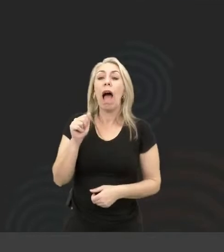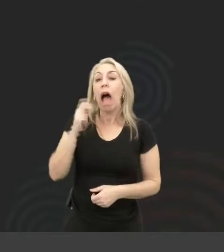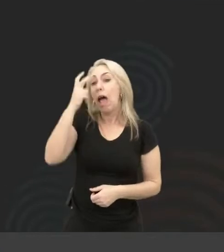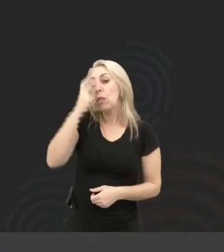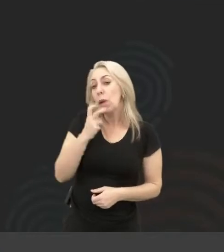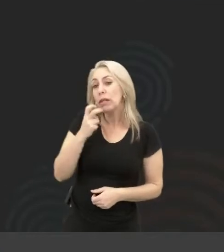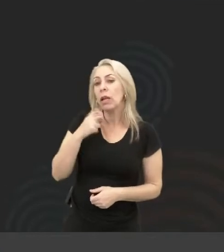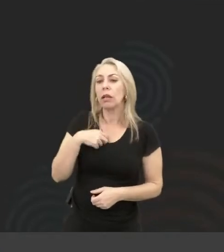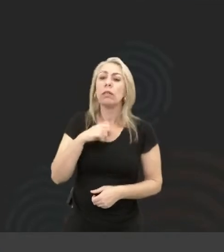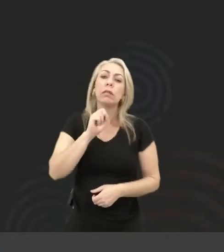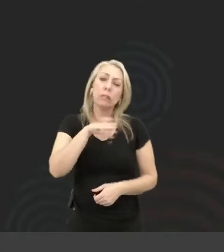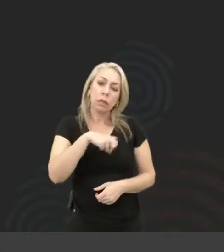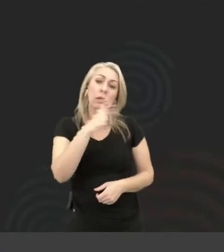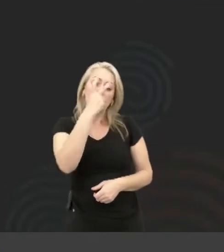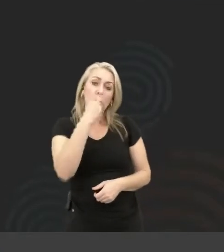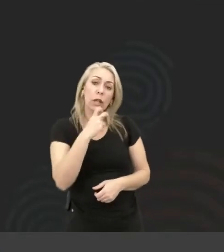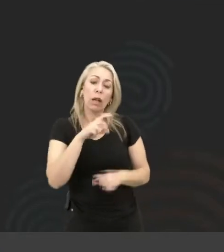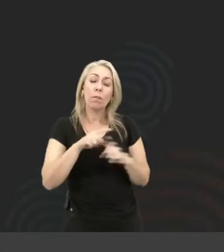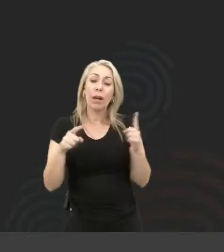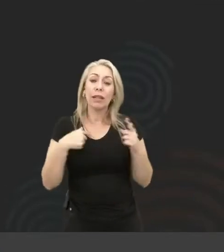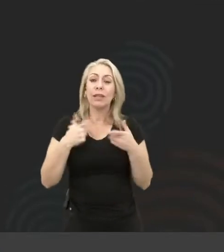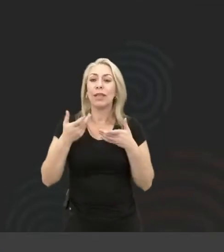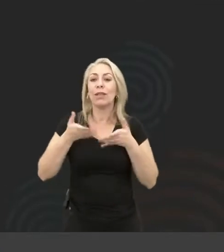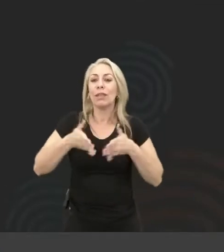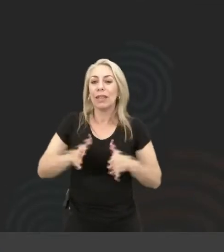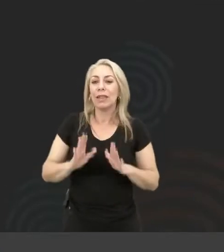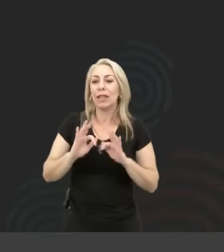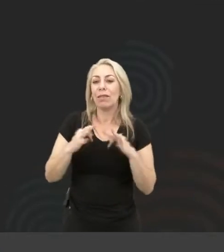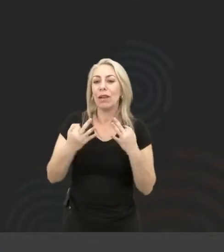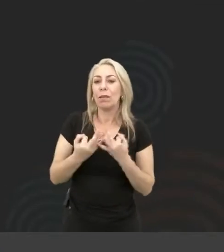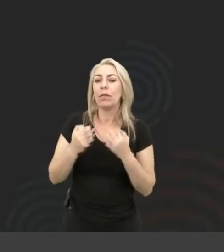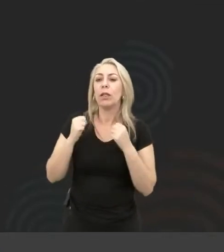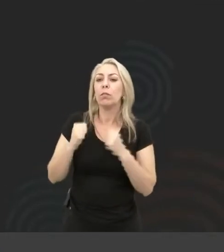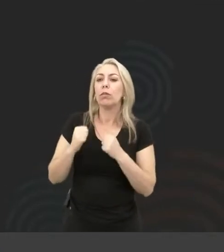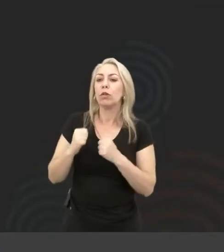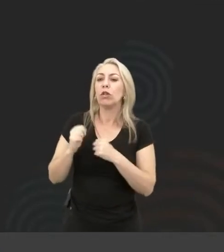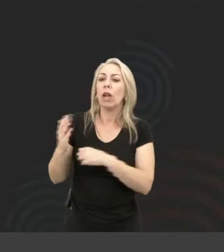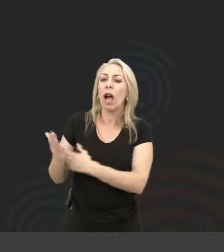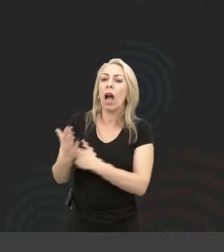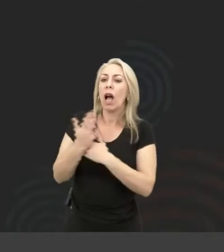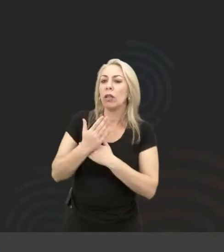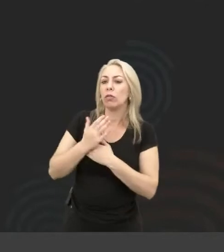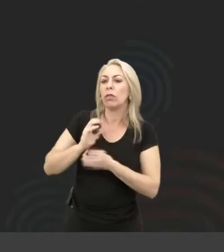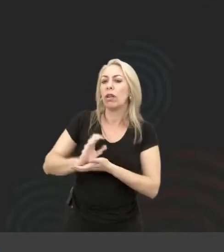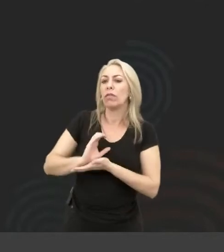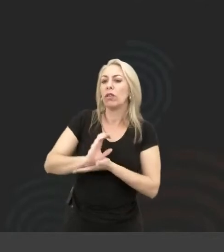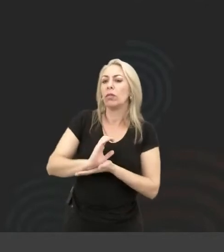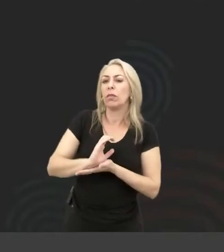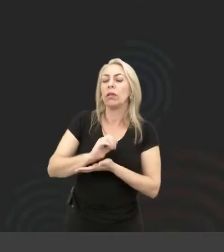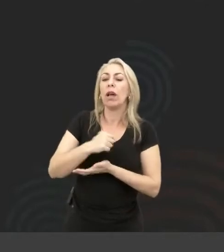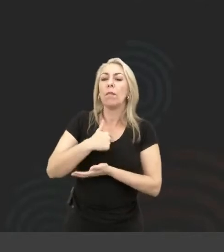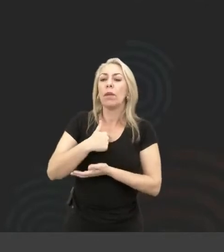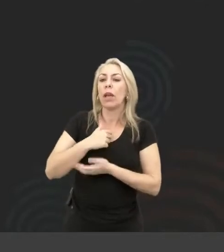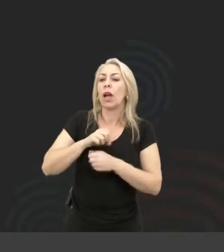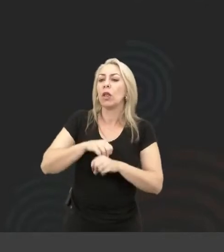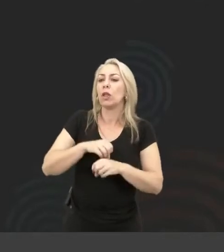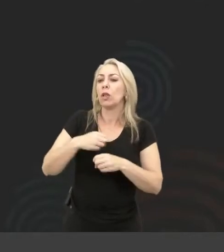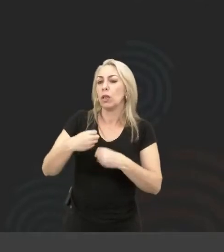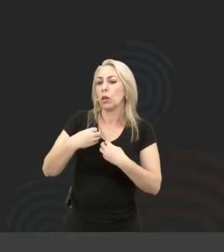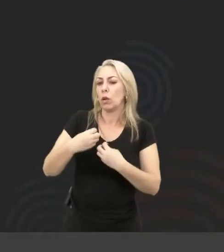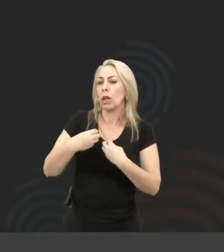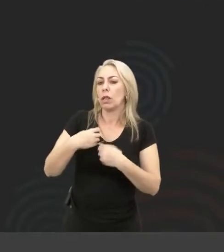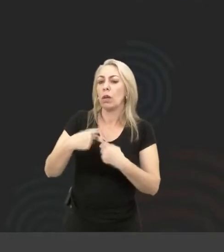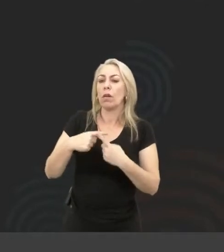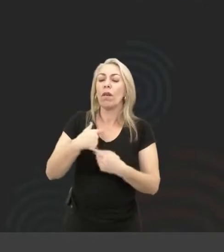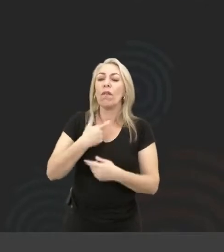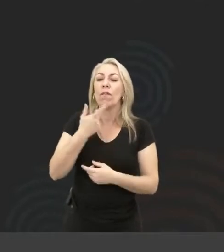mano. So what? Eu nasci numa família que as pessoas podiam investir na minha educação. Eu falo inglês desde muito novinha, porque a gente tinha